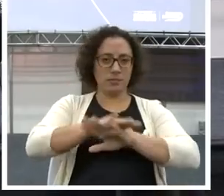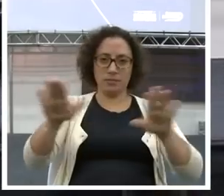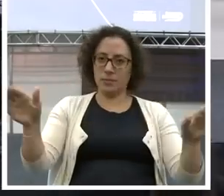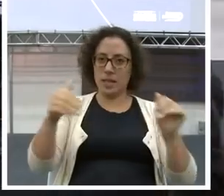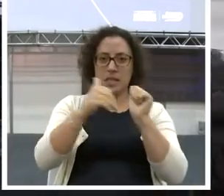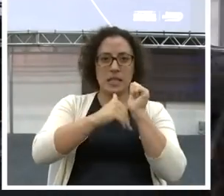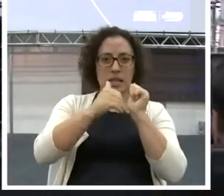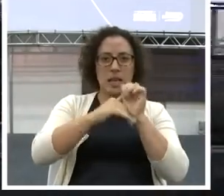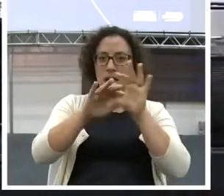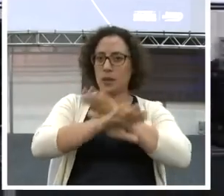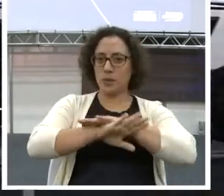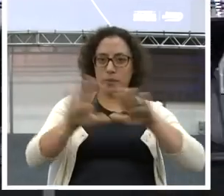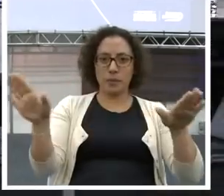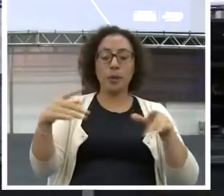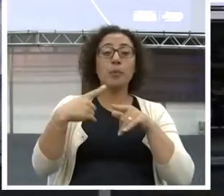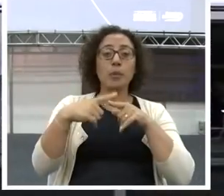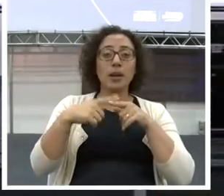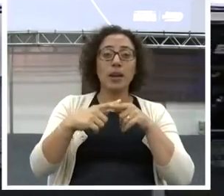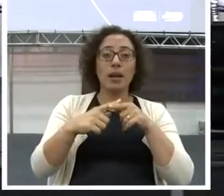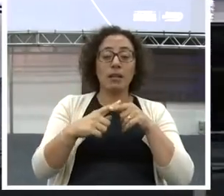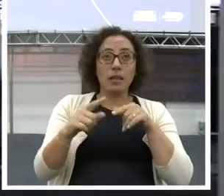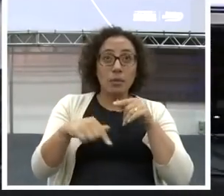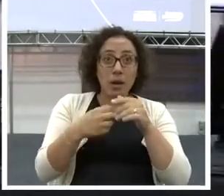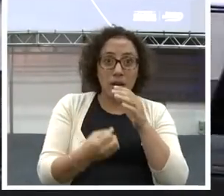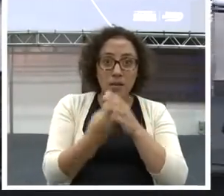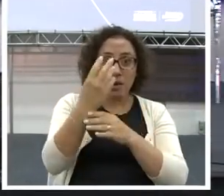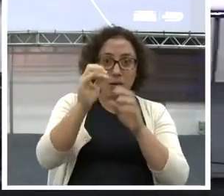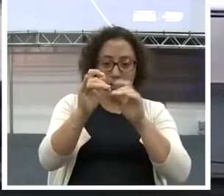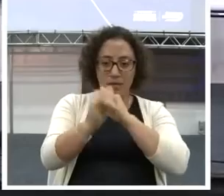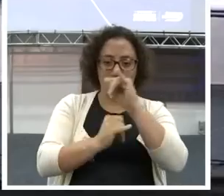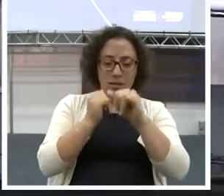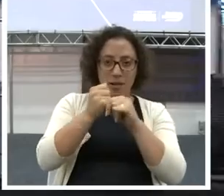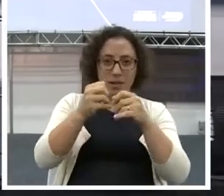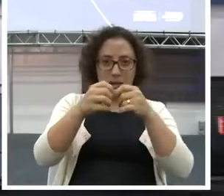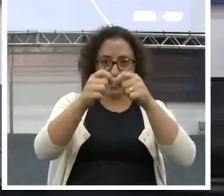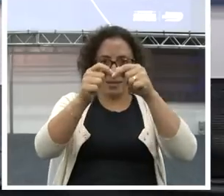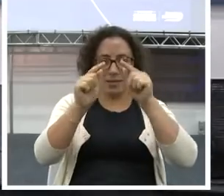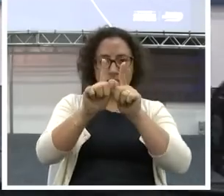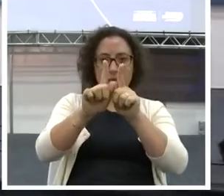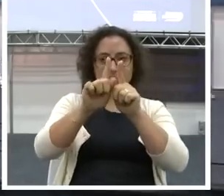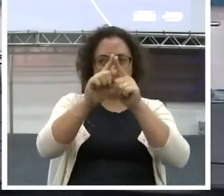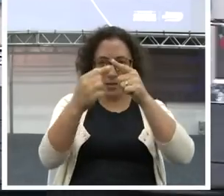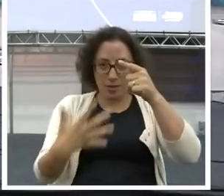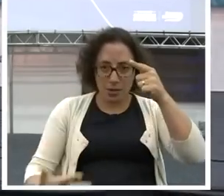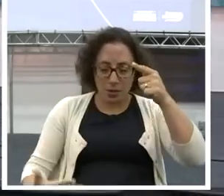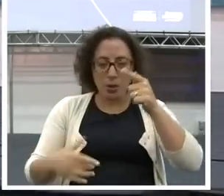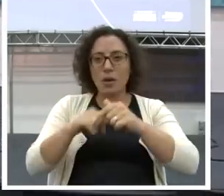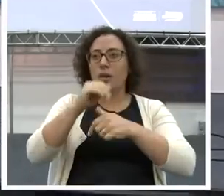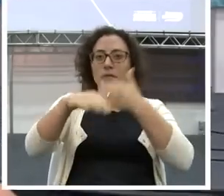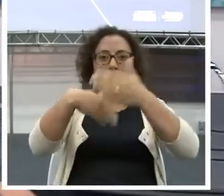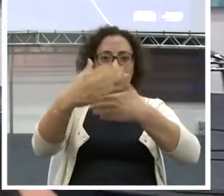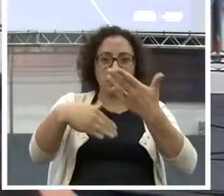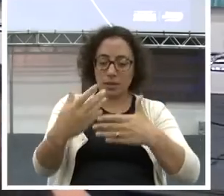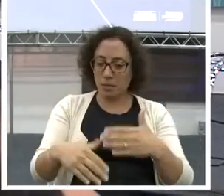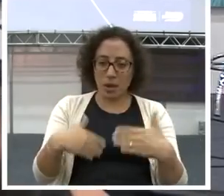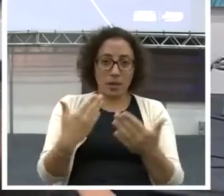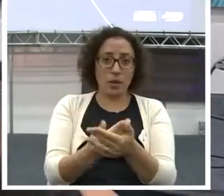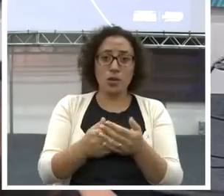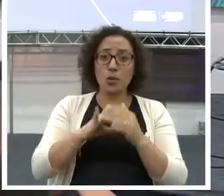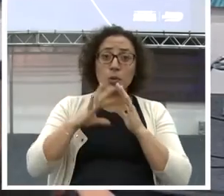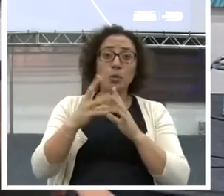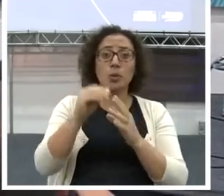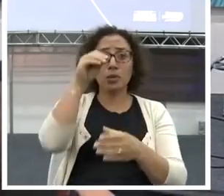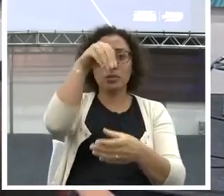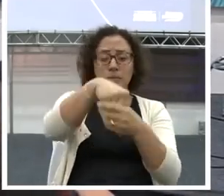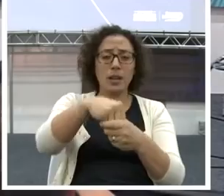Principalmente depois que inventaram o Google. Que você põe lá. E ele revela as coisas para você. Principalmente depois que mostraram com